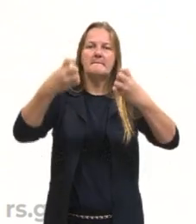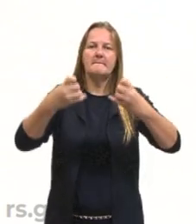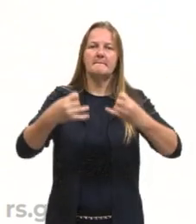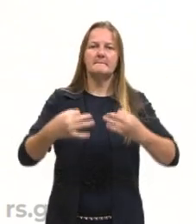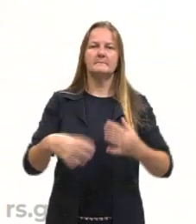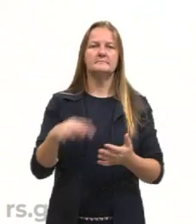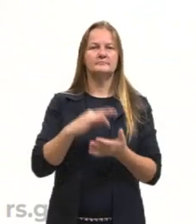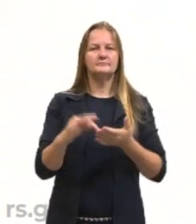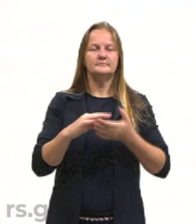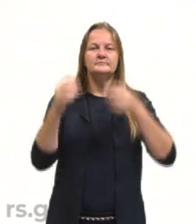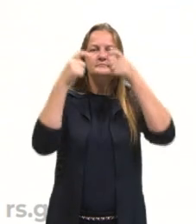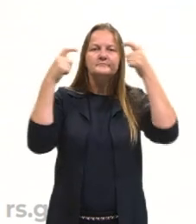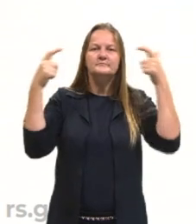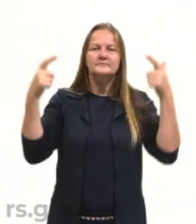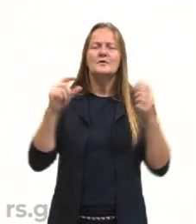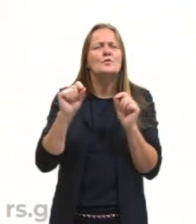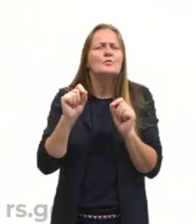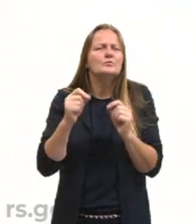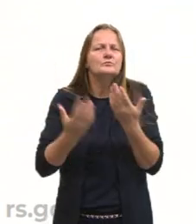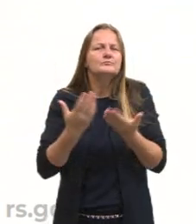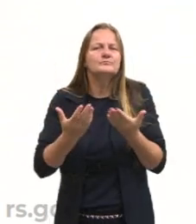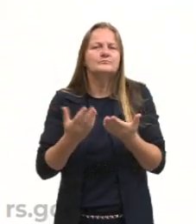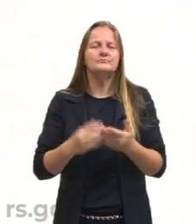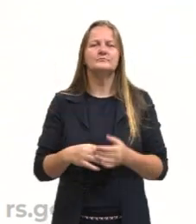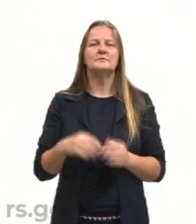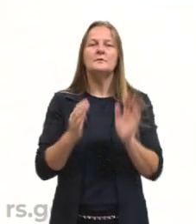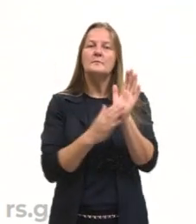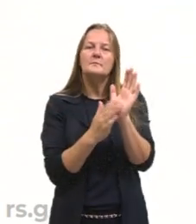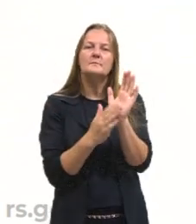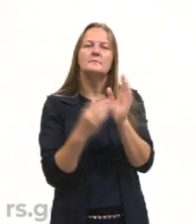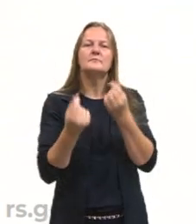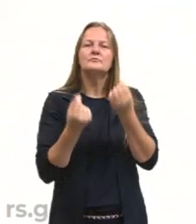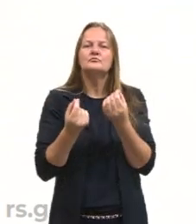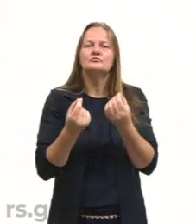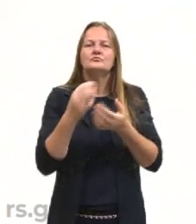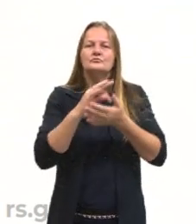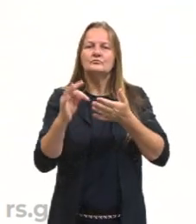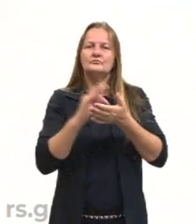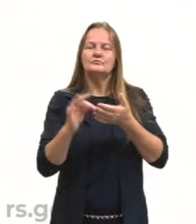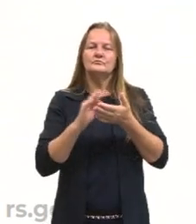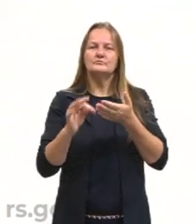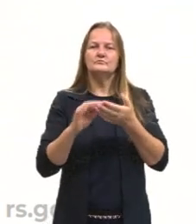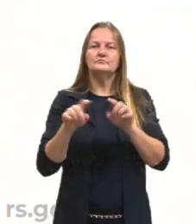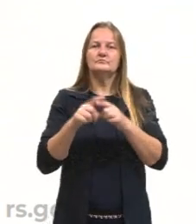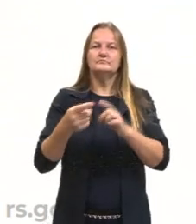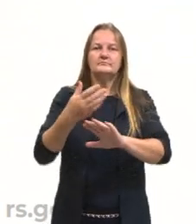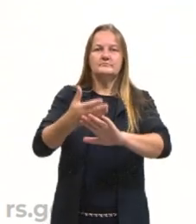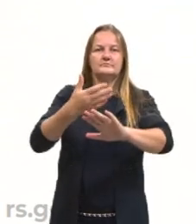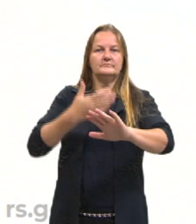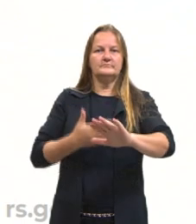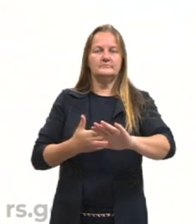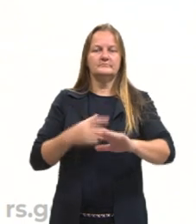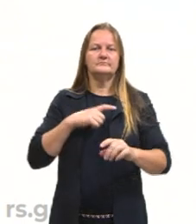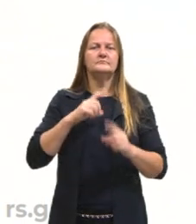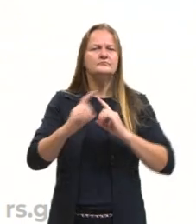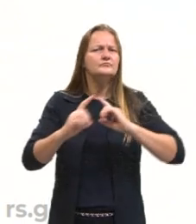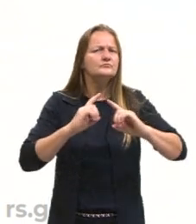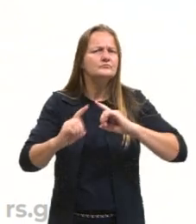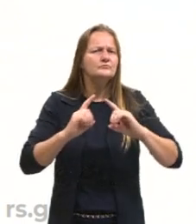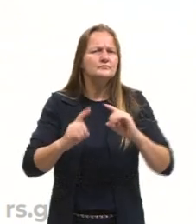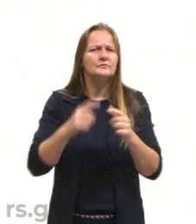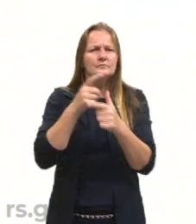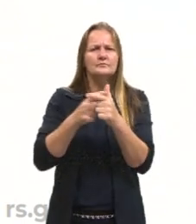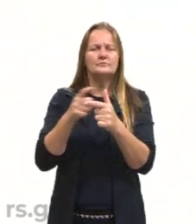a Teoria do Conhecimento? Vamos ver o que que ele vai propor, enfim, toda a teoria dele. Mas antes disso, vamos discutir o